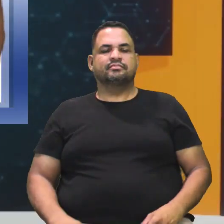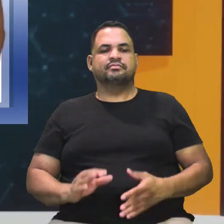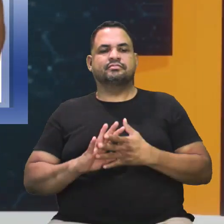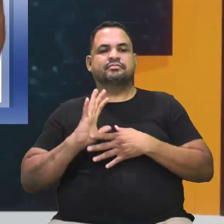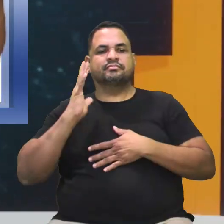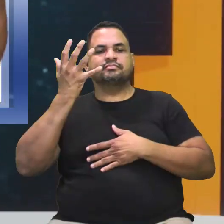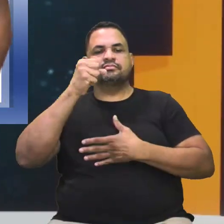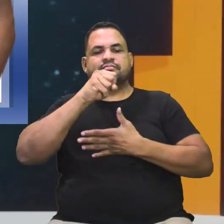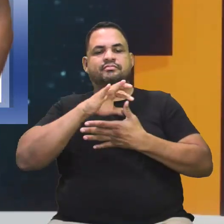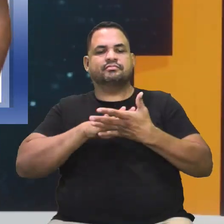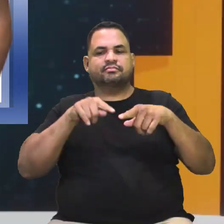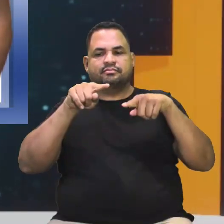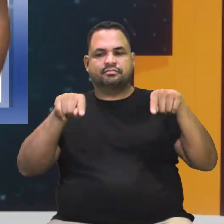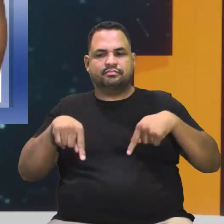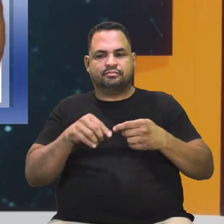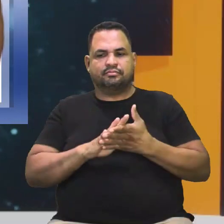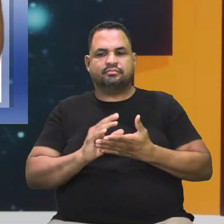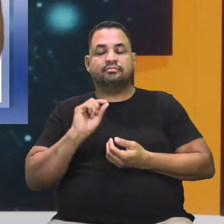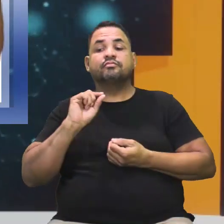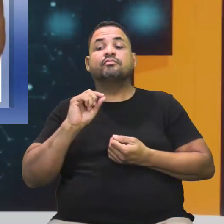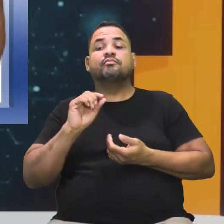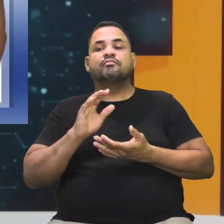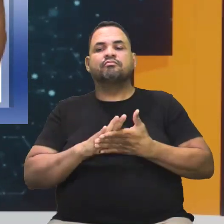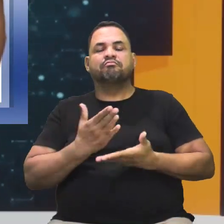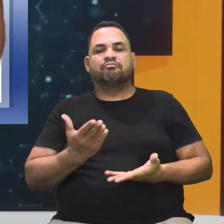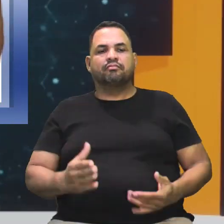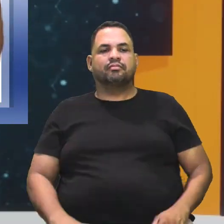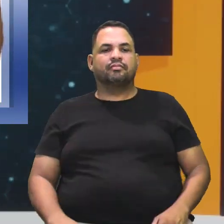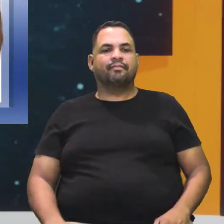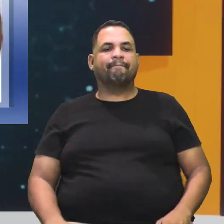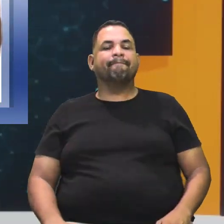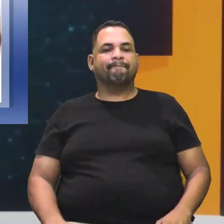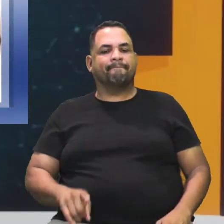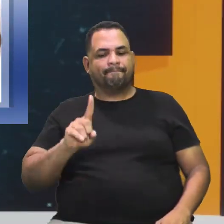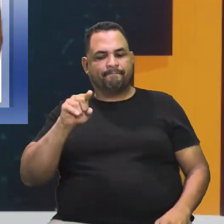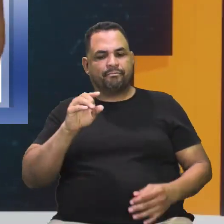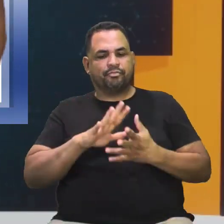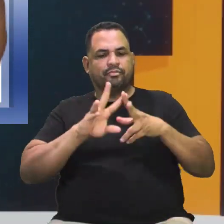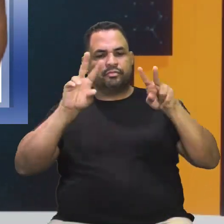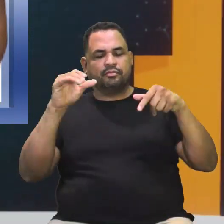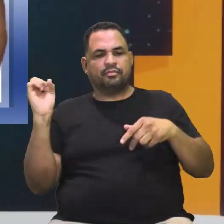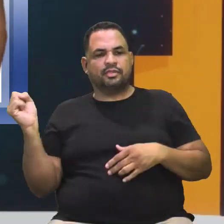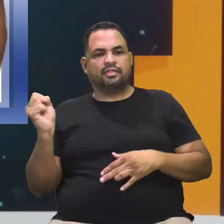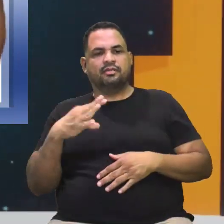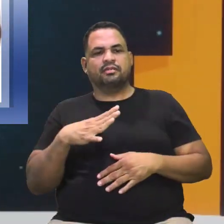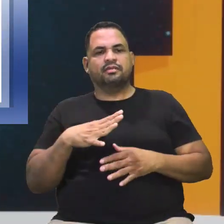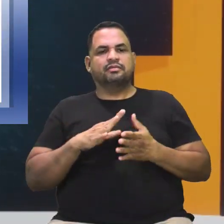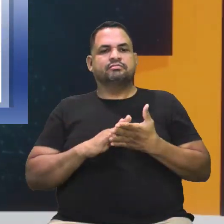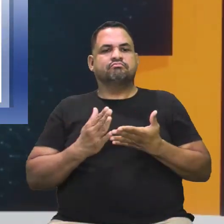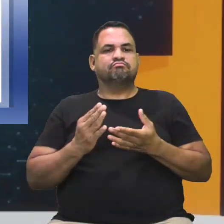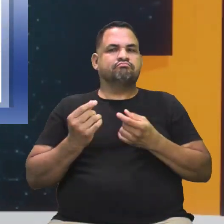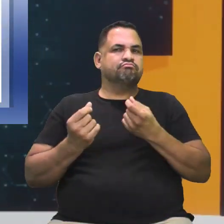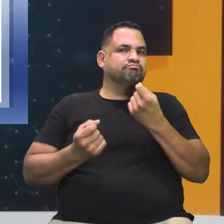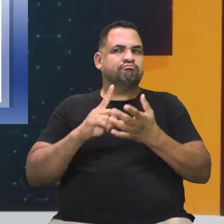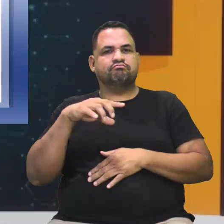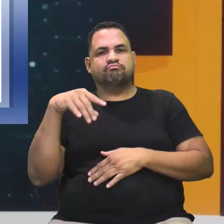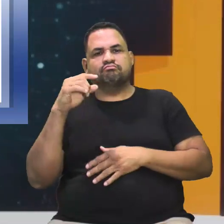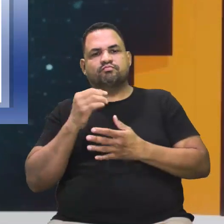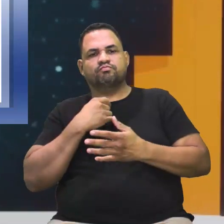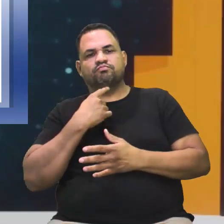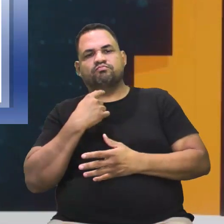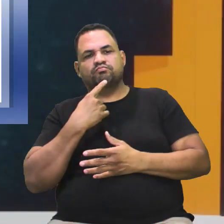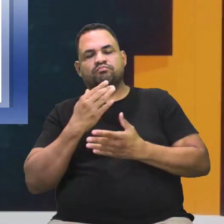E resolvendo as atividades de sala, como que foi aí para vocês? É, isso aí. Assunto novo, ficam algumas dúvidas,